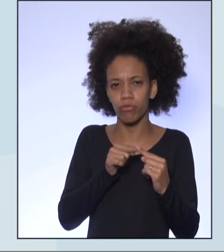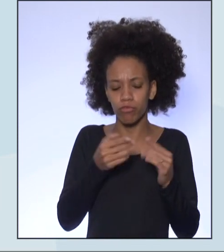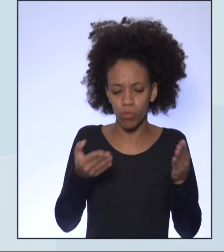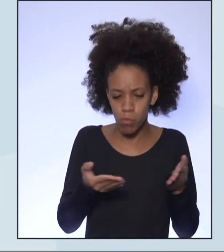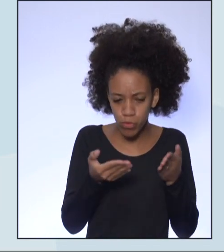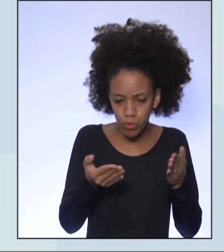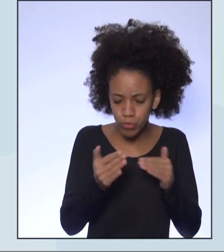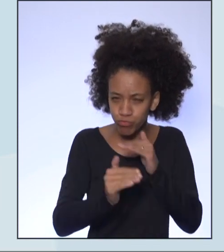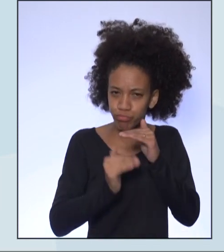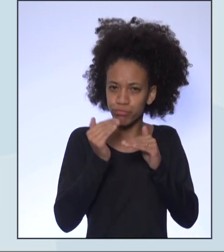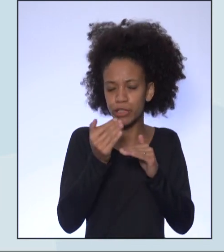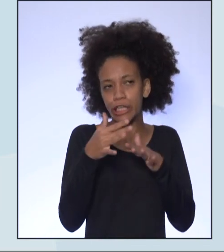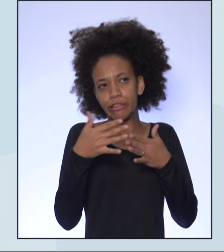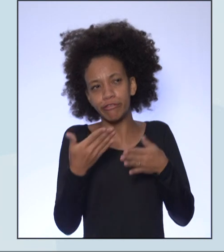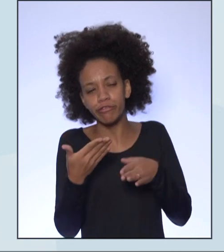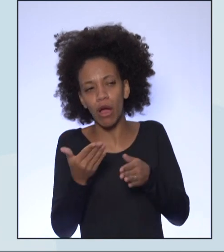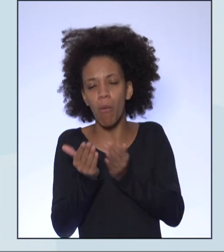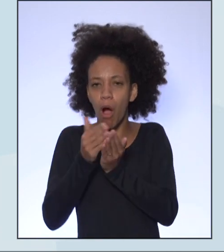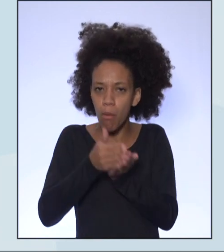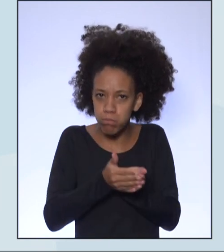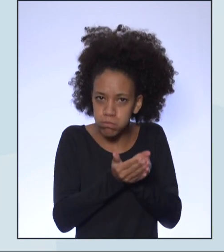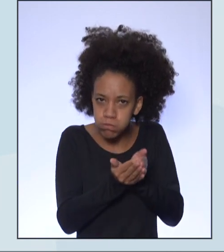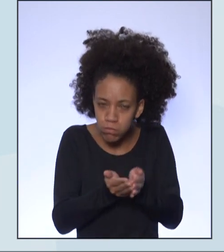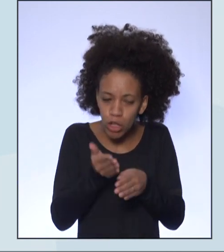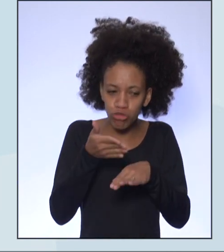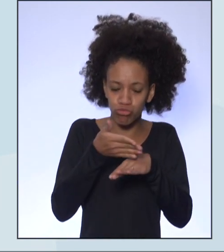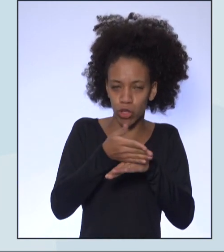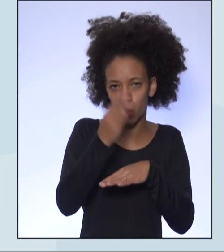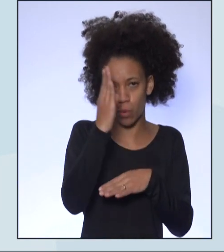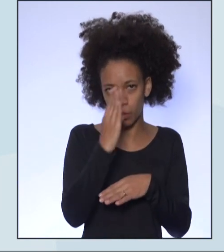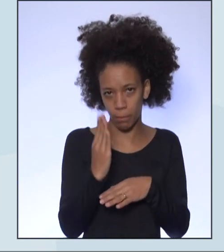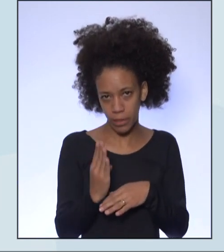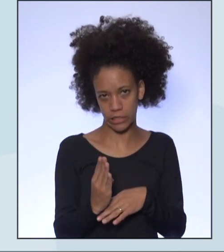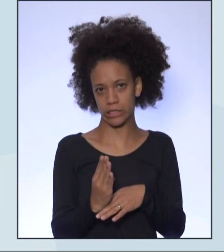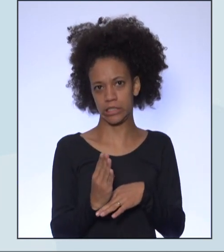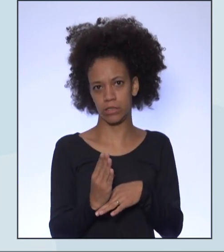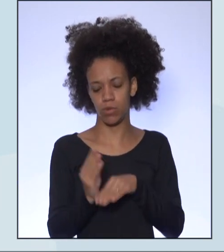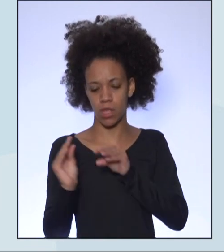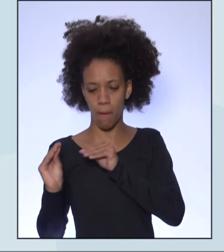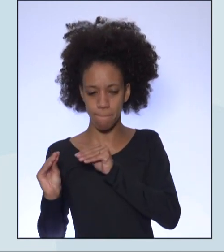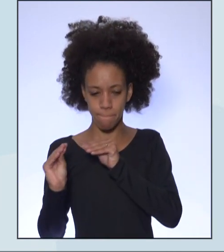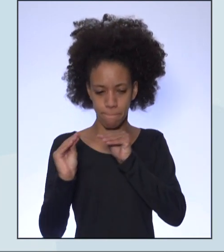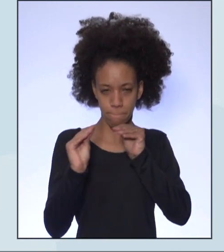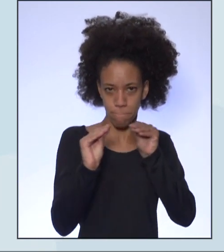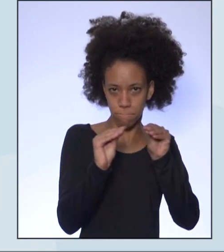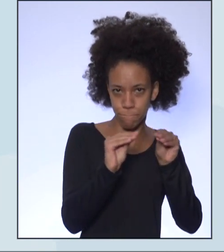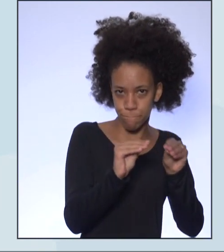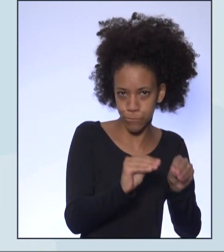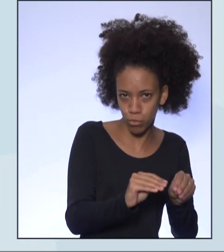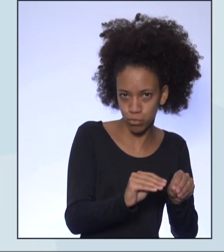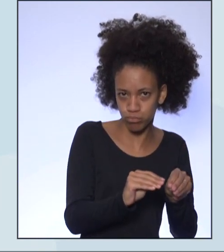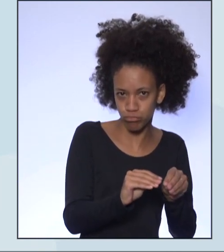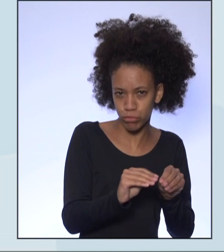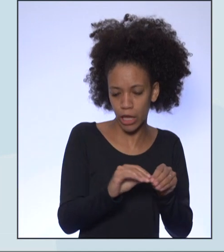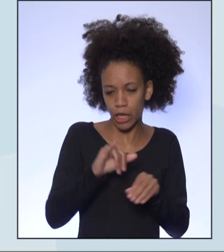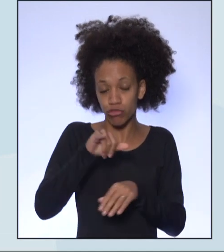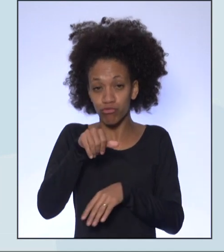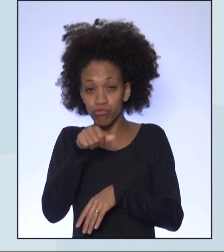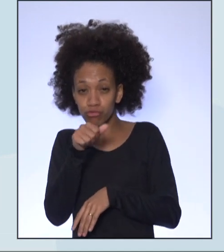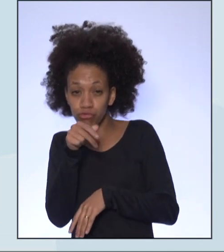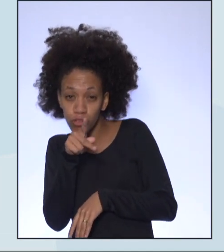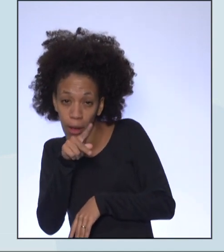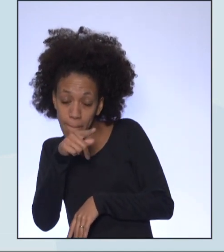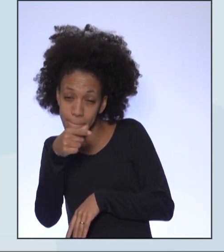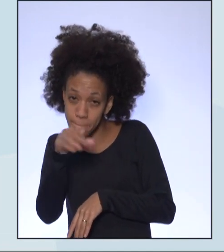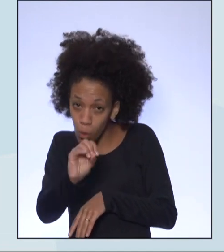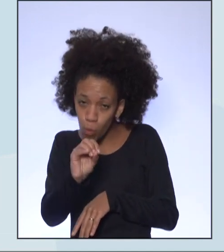abril de 1908, o Kasatomaru, ele sai do Japão rumo ao Brasil.